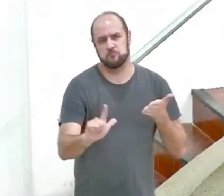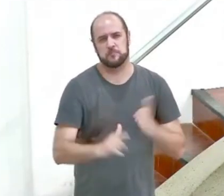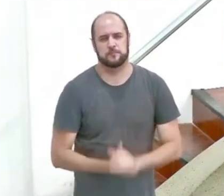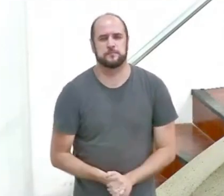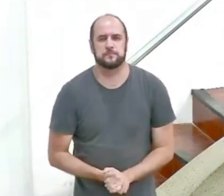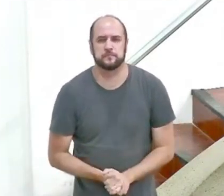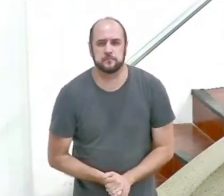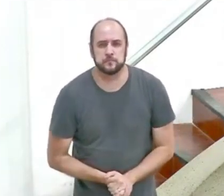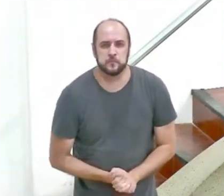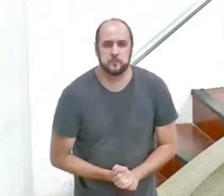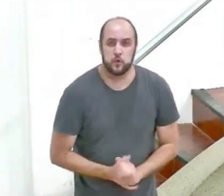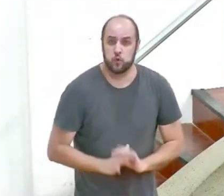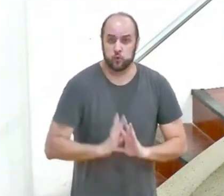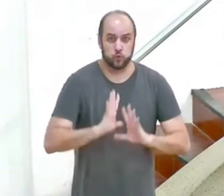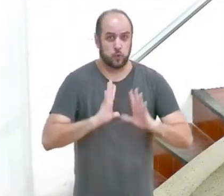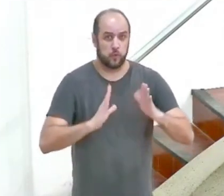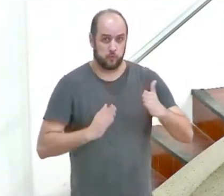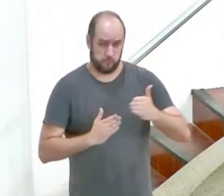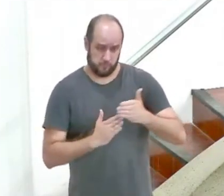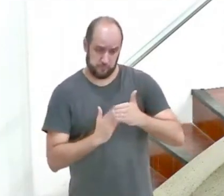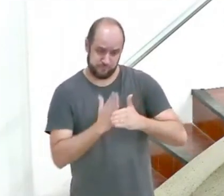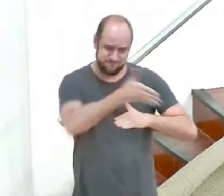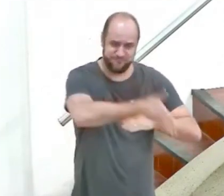Tudo aquilo que ultrapassa toda a pureza